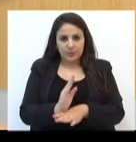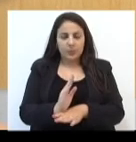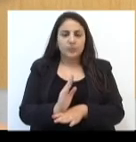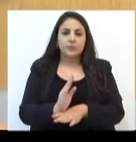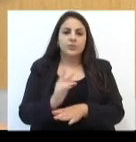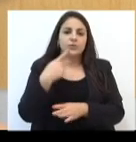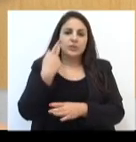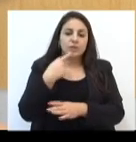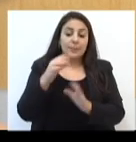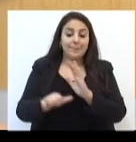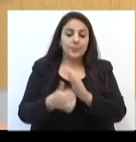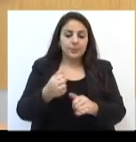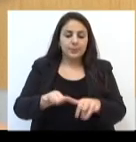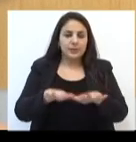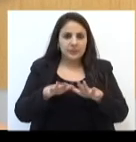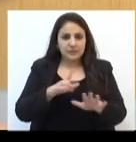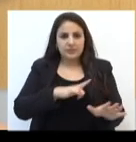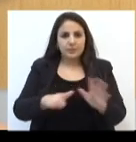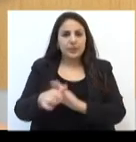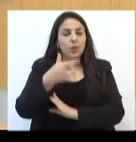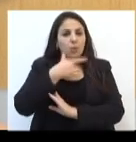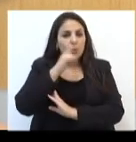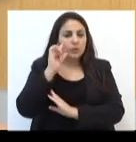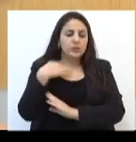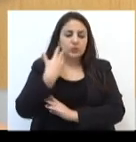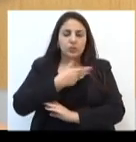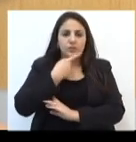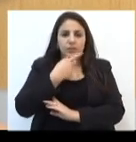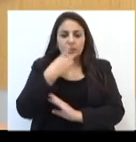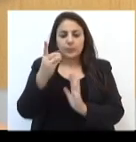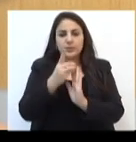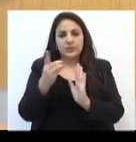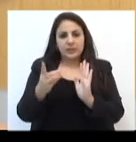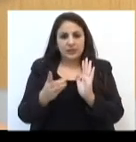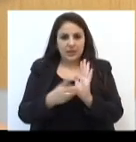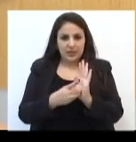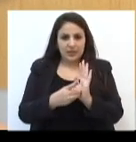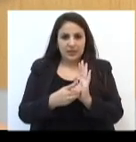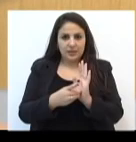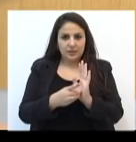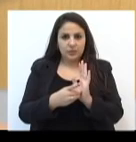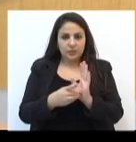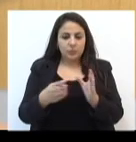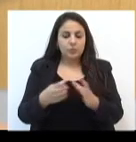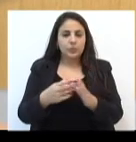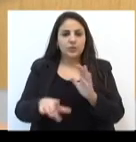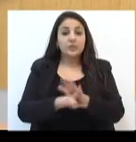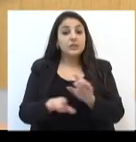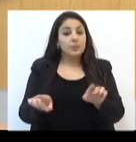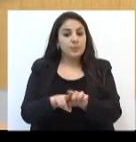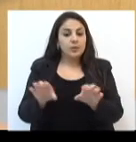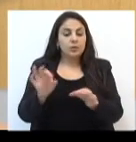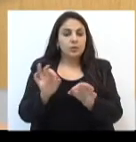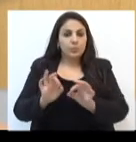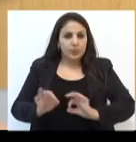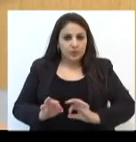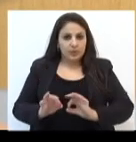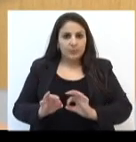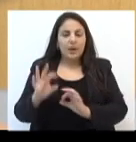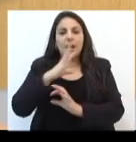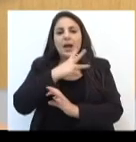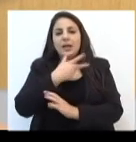primeira plenária da semana. Ontem falamos do decreto legislativo e do programa Animal Comunitário.